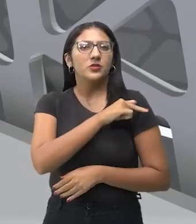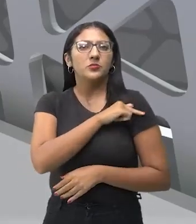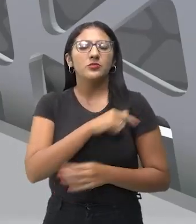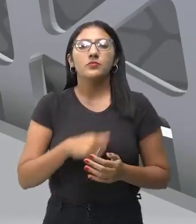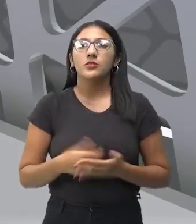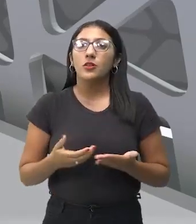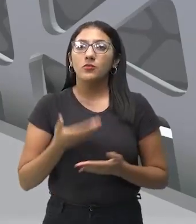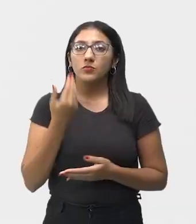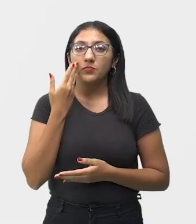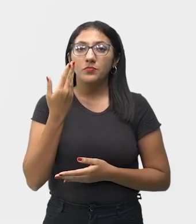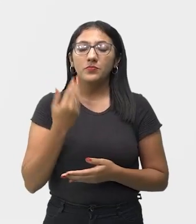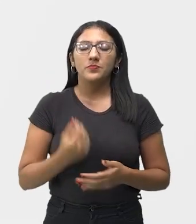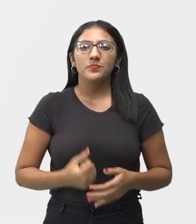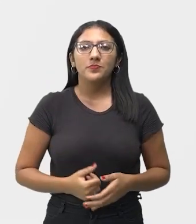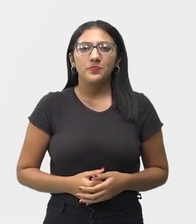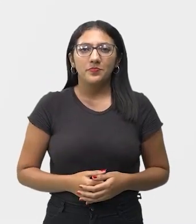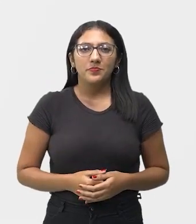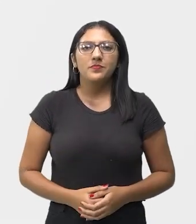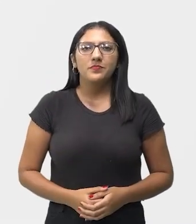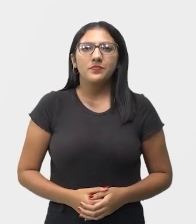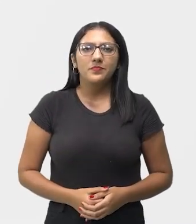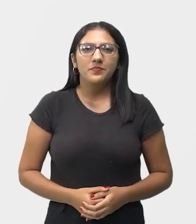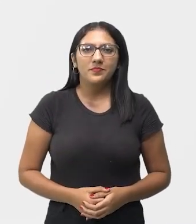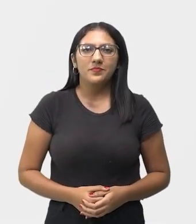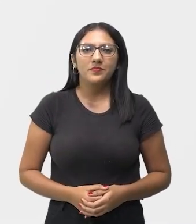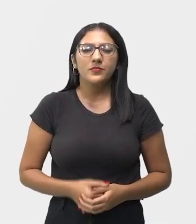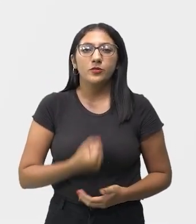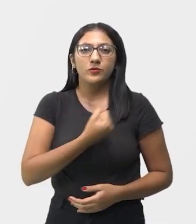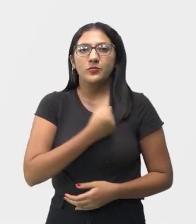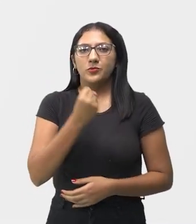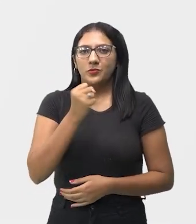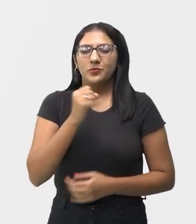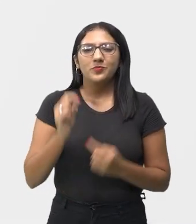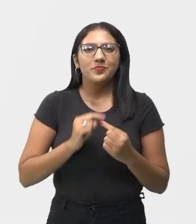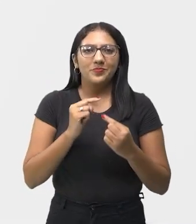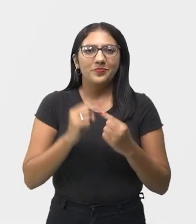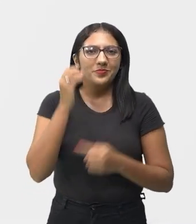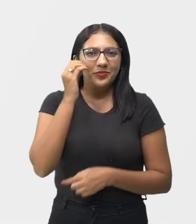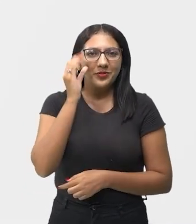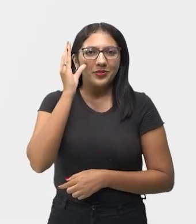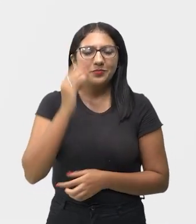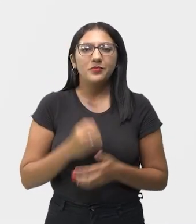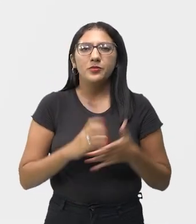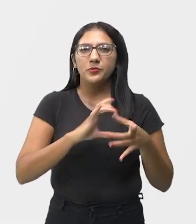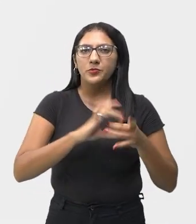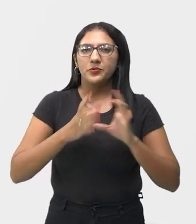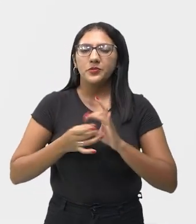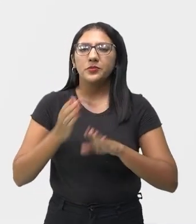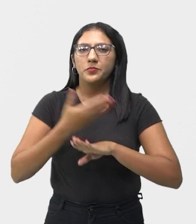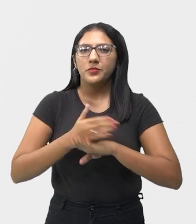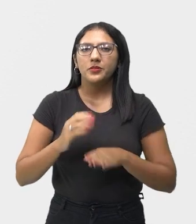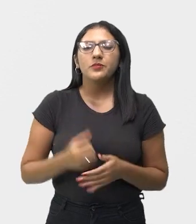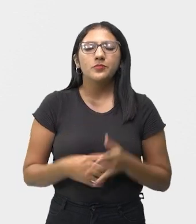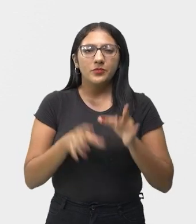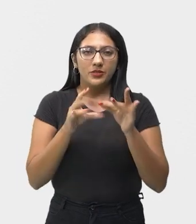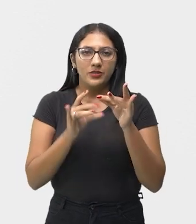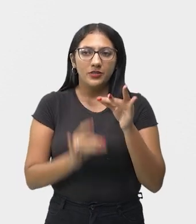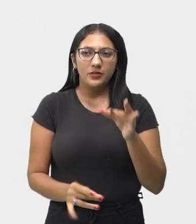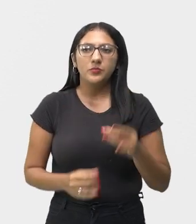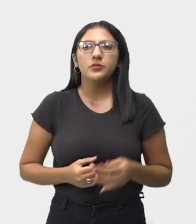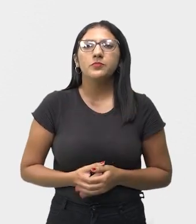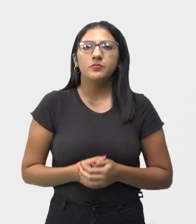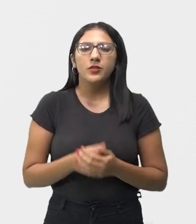ano. Então, vamos lá? Aula 8, Objeto de Conhecimentos, Contextos e Práticas, Detalhamento,